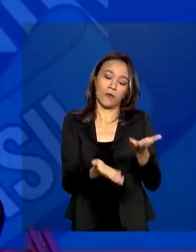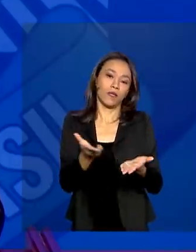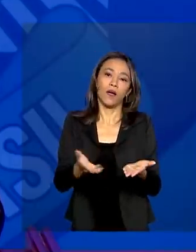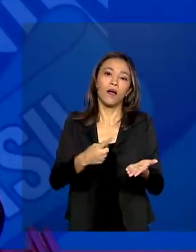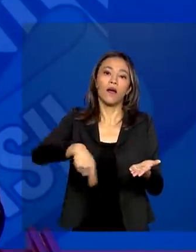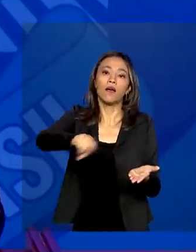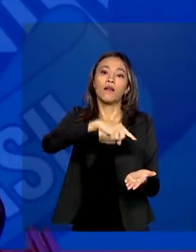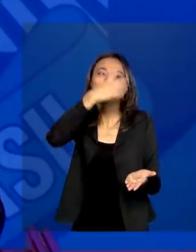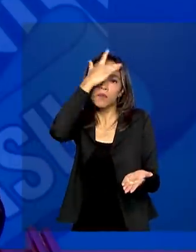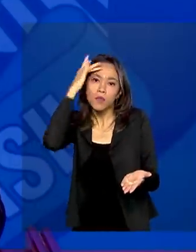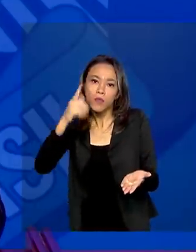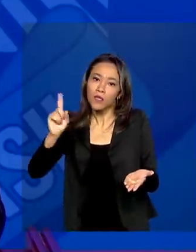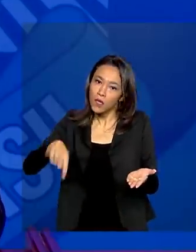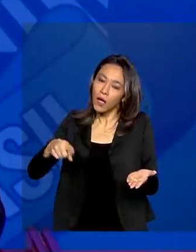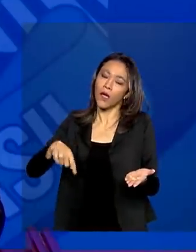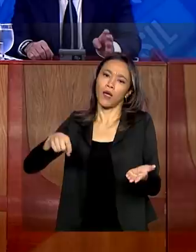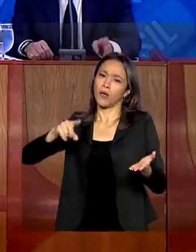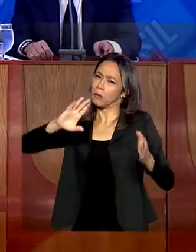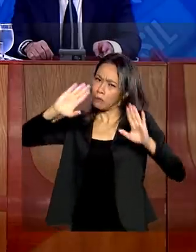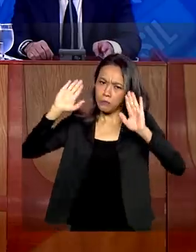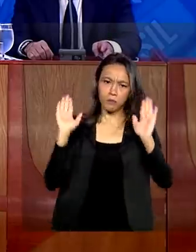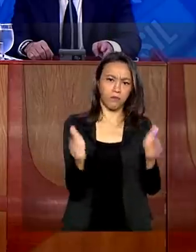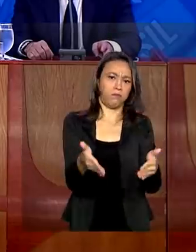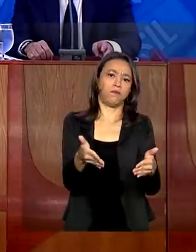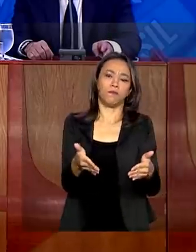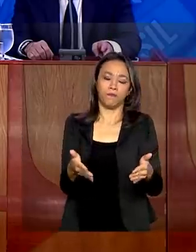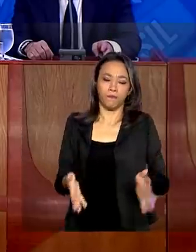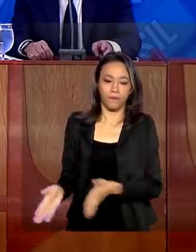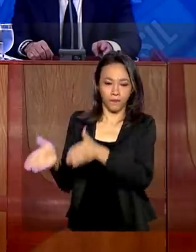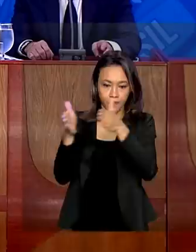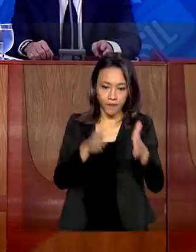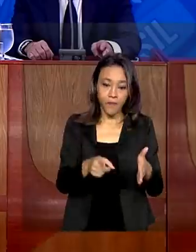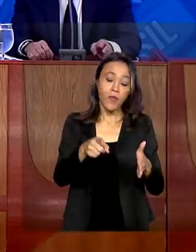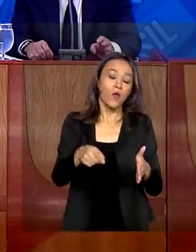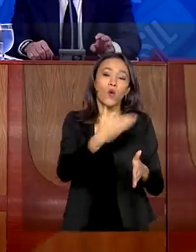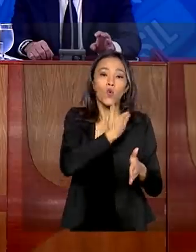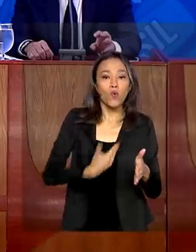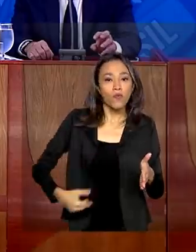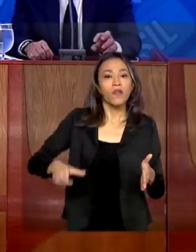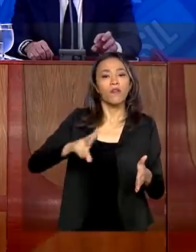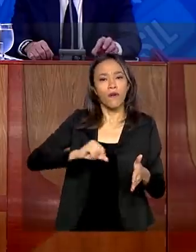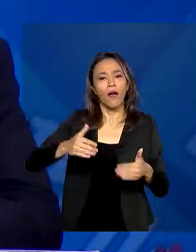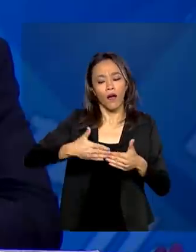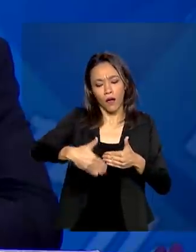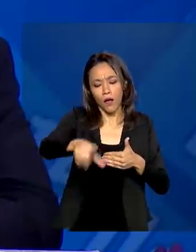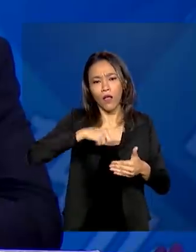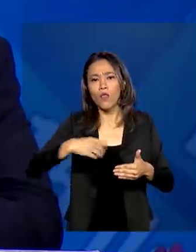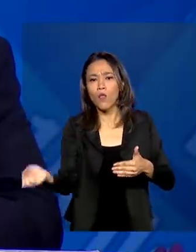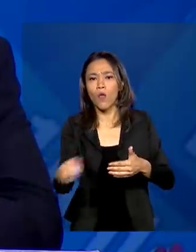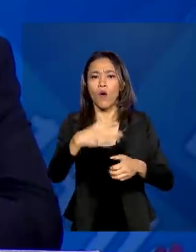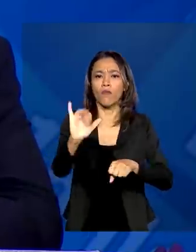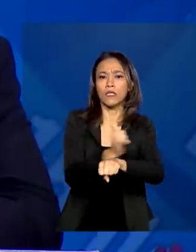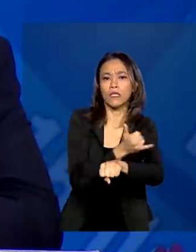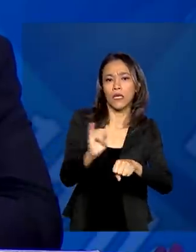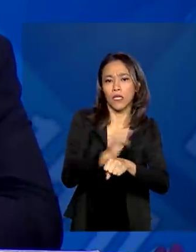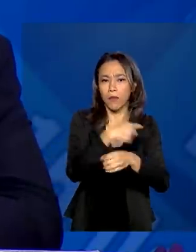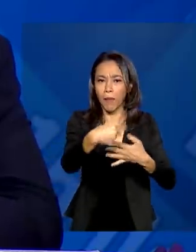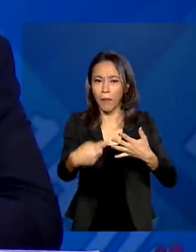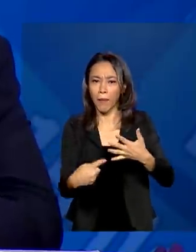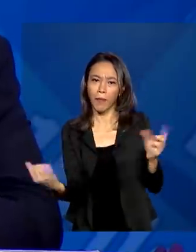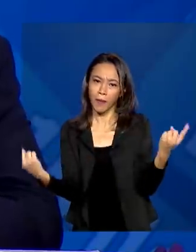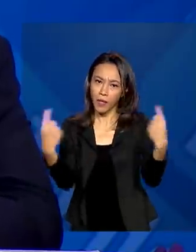de vidas é a prioridade absoluta. O governo vai adotar novas condutas no combate à doença, respeitando as